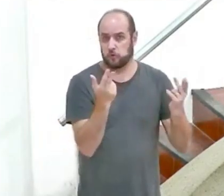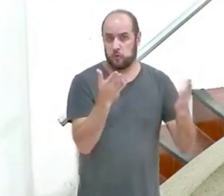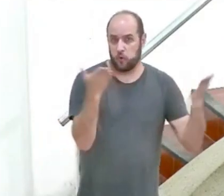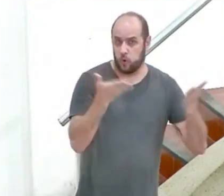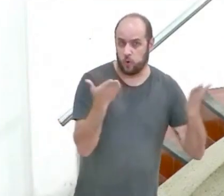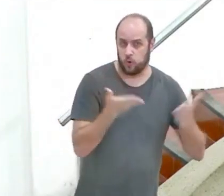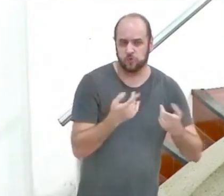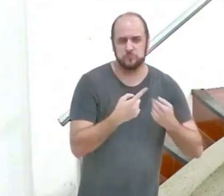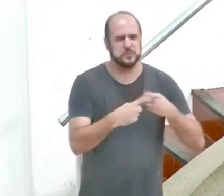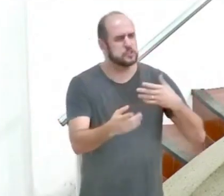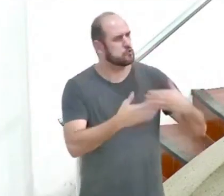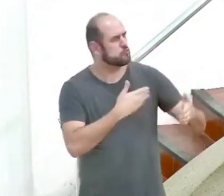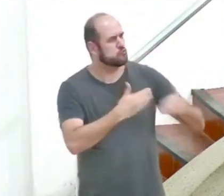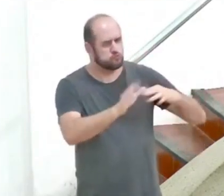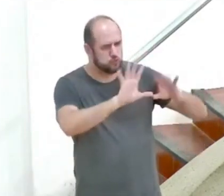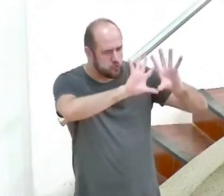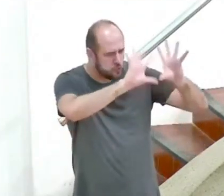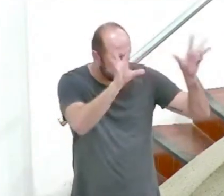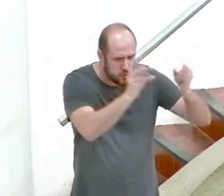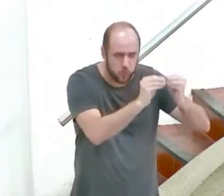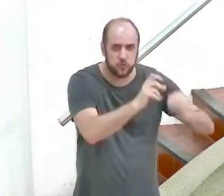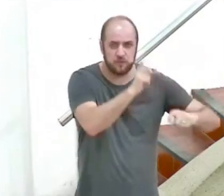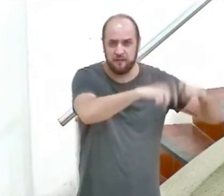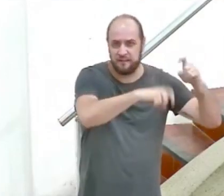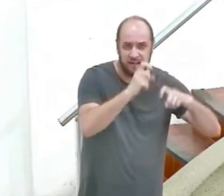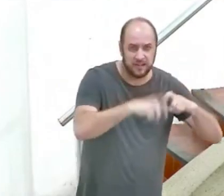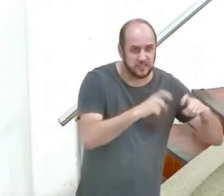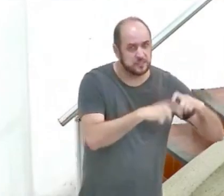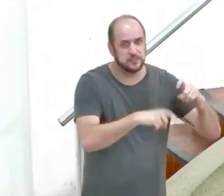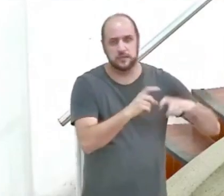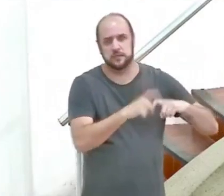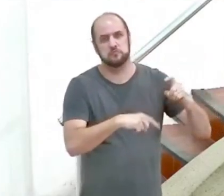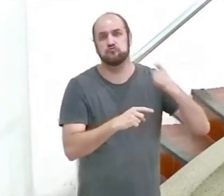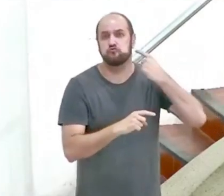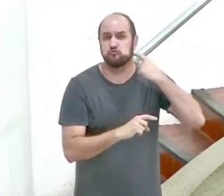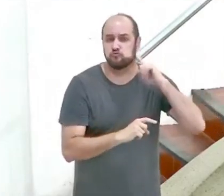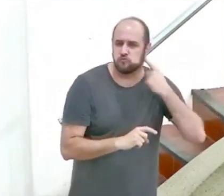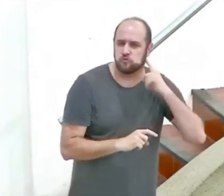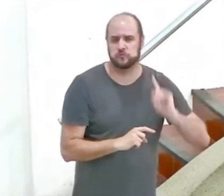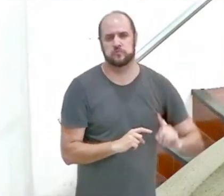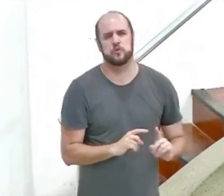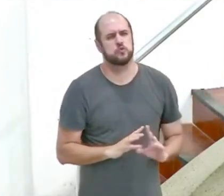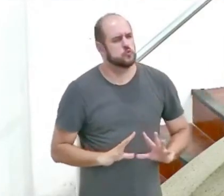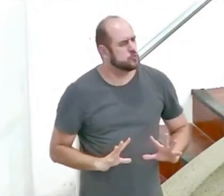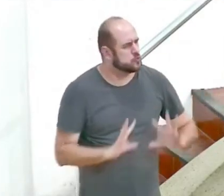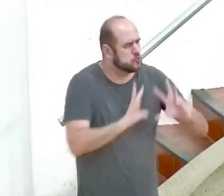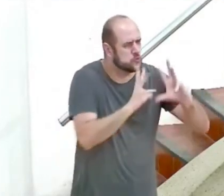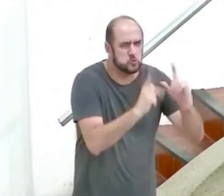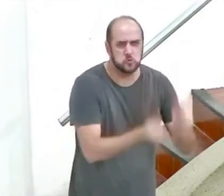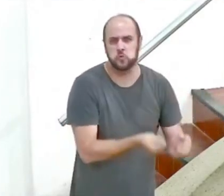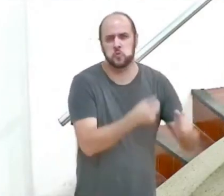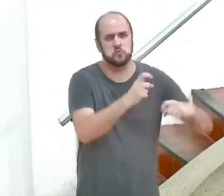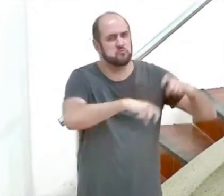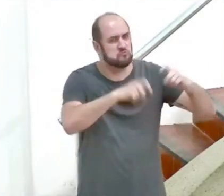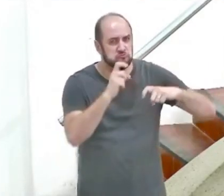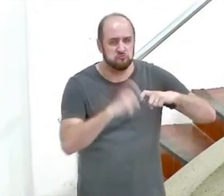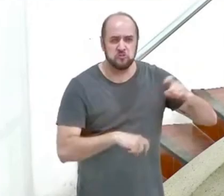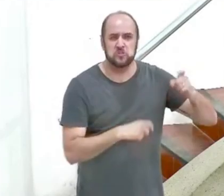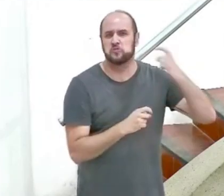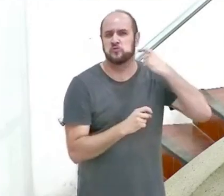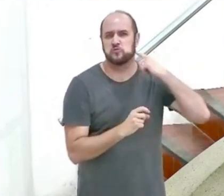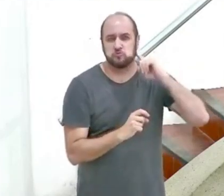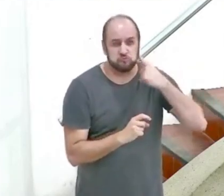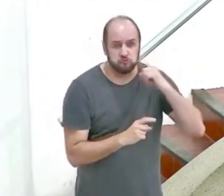toda e qualquer relação sexual impura, toda e qualquer atividade sexual,